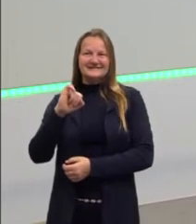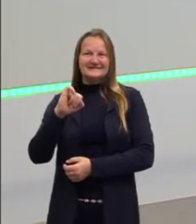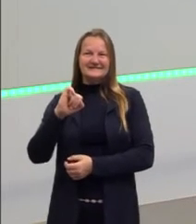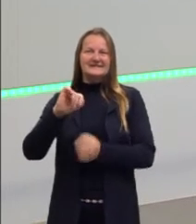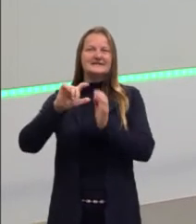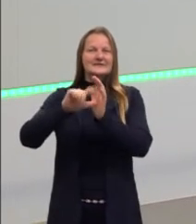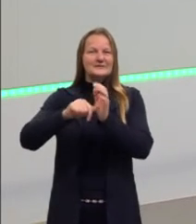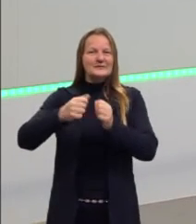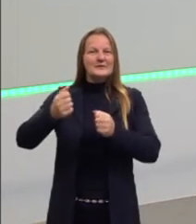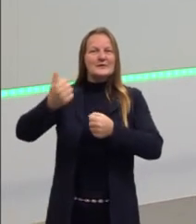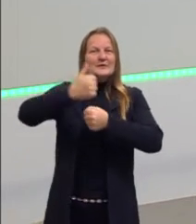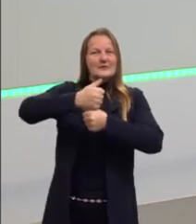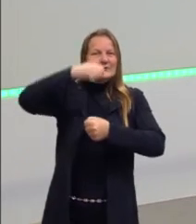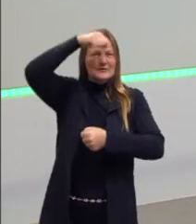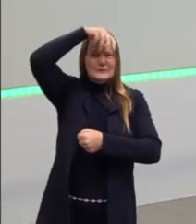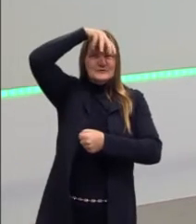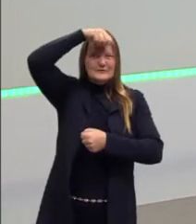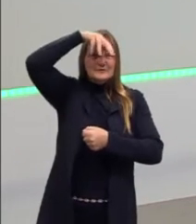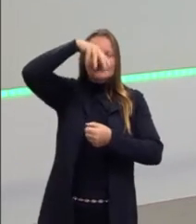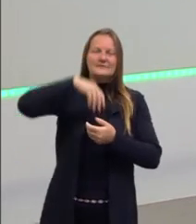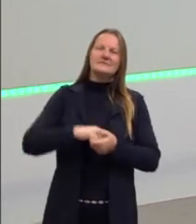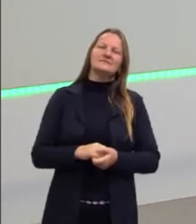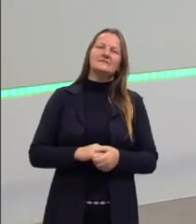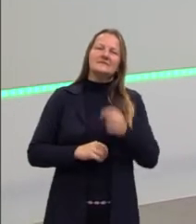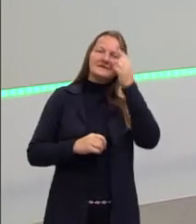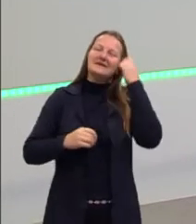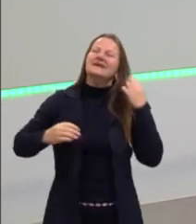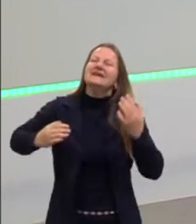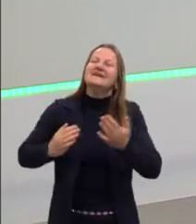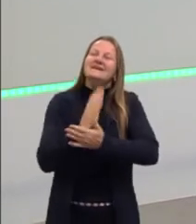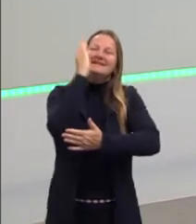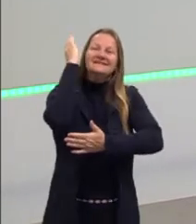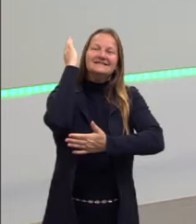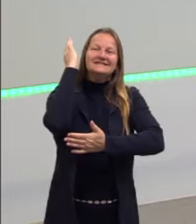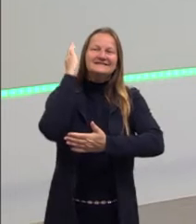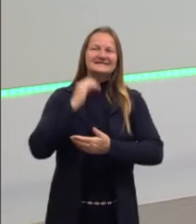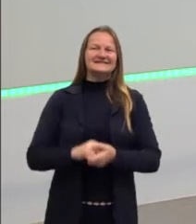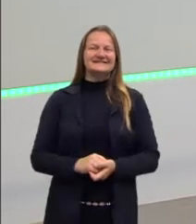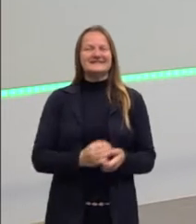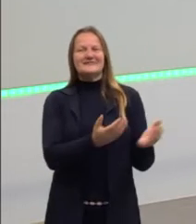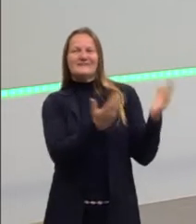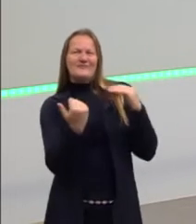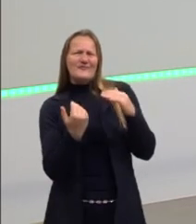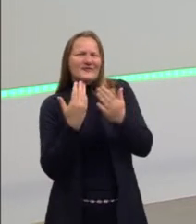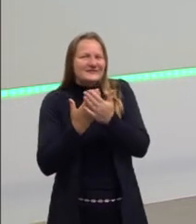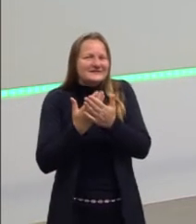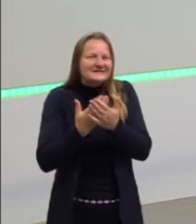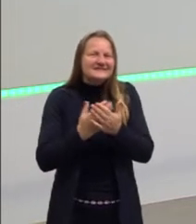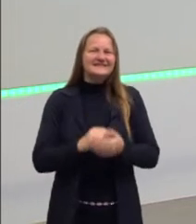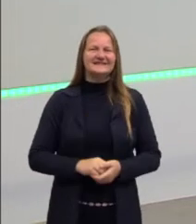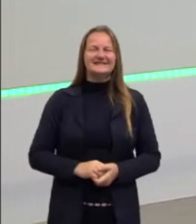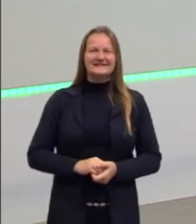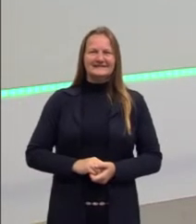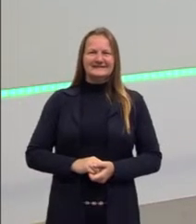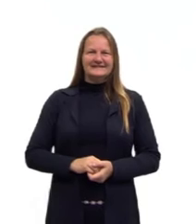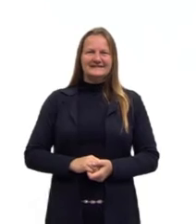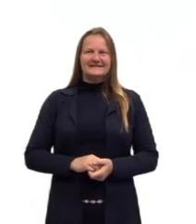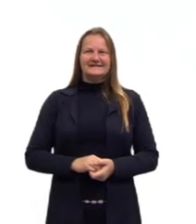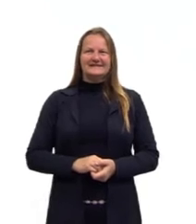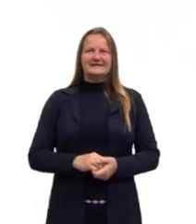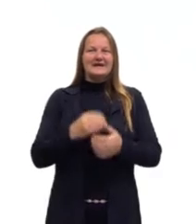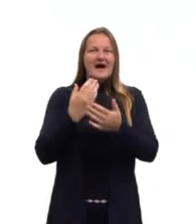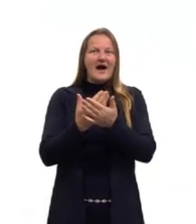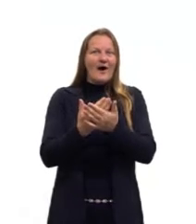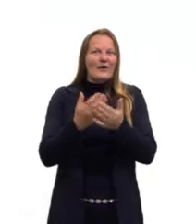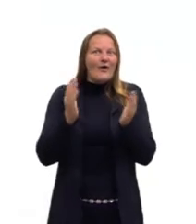Lúcia Meia e professora Suzana. Partiu passar então, gente? Então bora estudar, né? Vamos lá para a aula